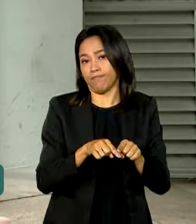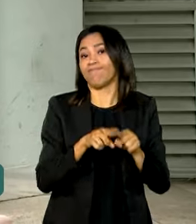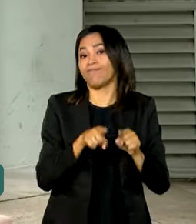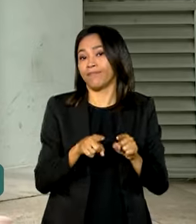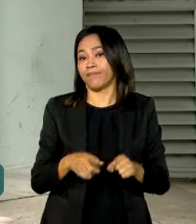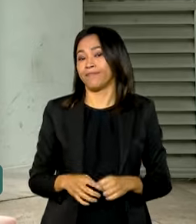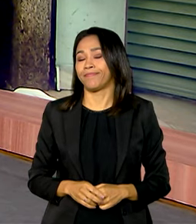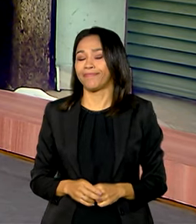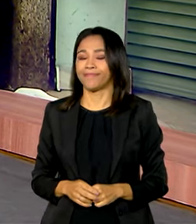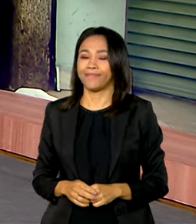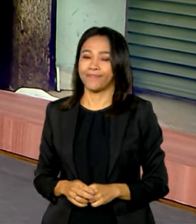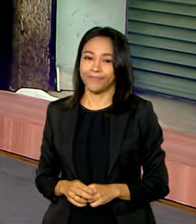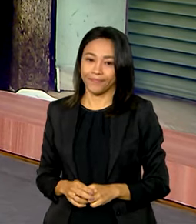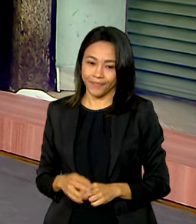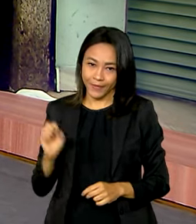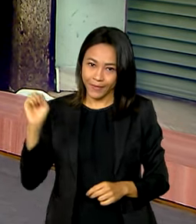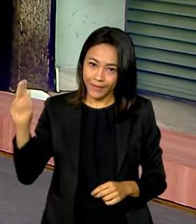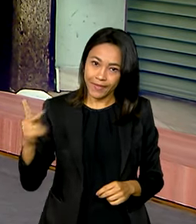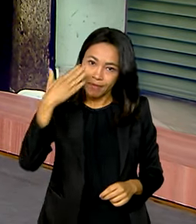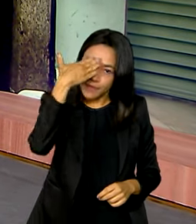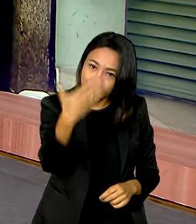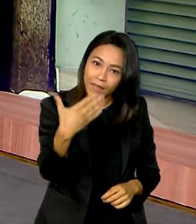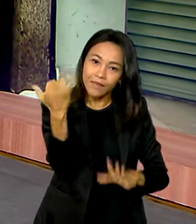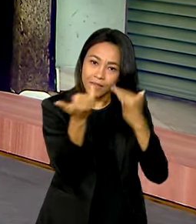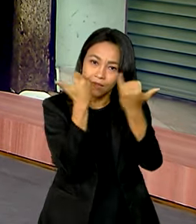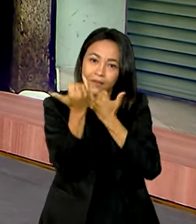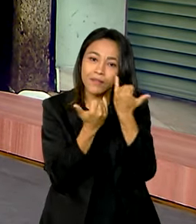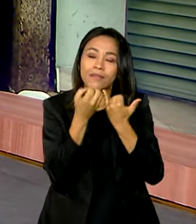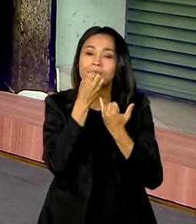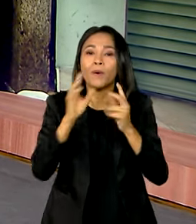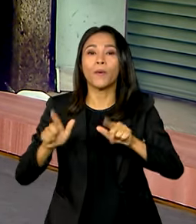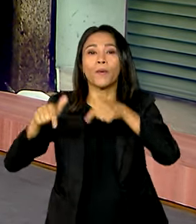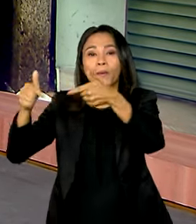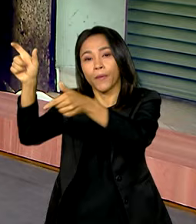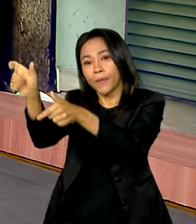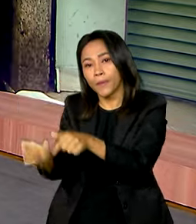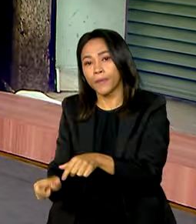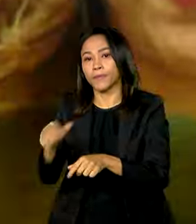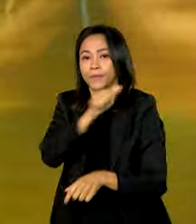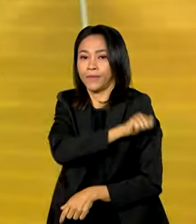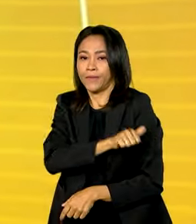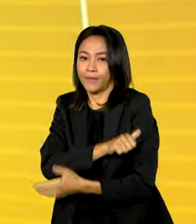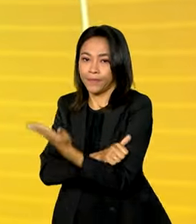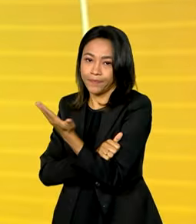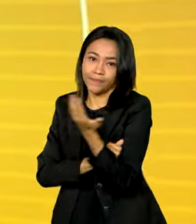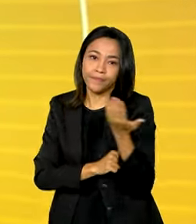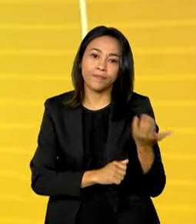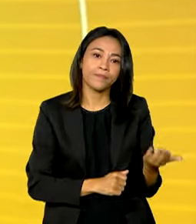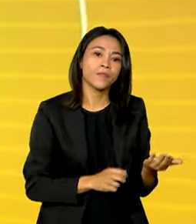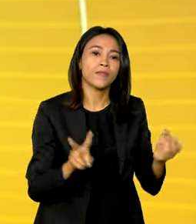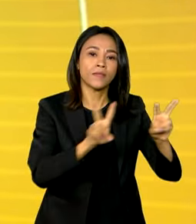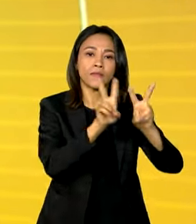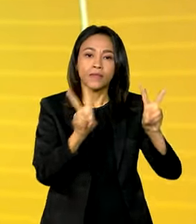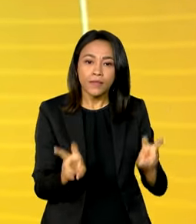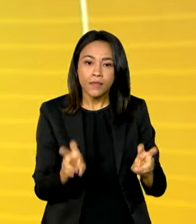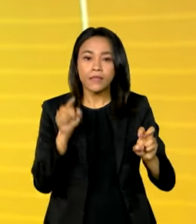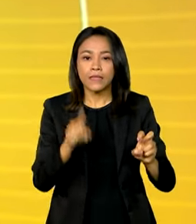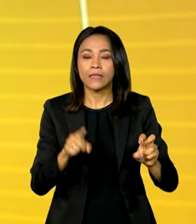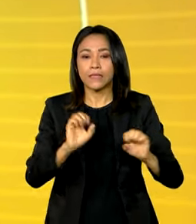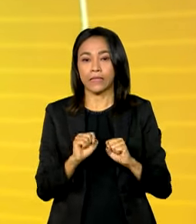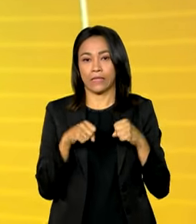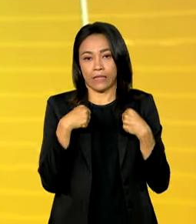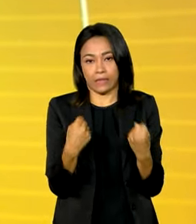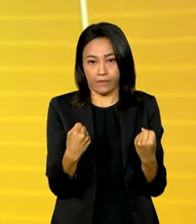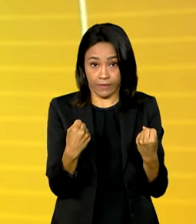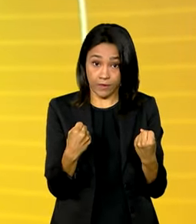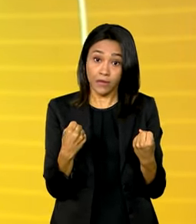Vanessa, volto com você. Ok, Claudinha. Obrigada pelas informações. Bom trabalho aí no Rio de Janeiro. O assunto agora é o setor de defesa do